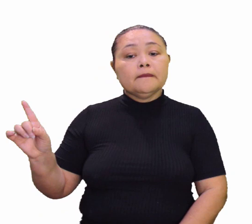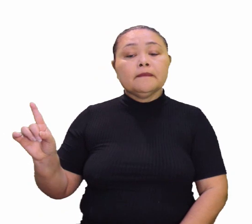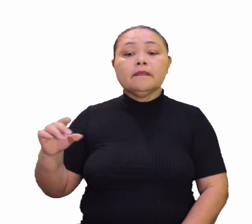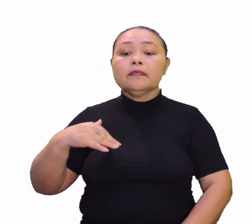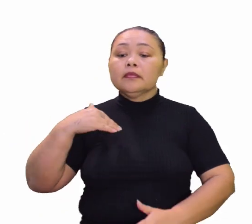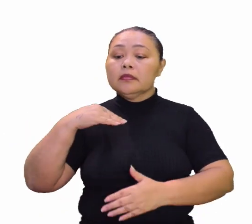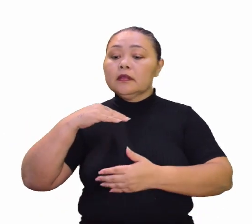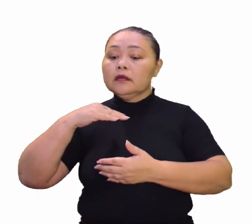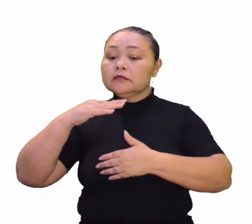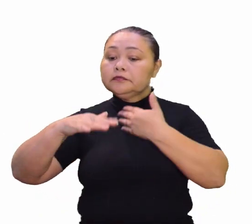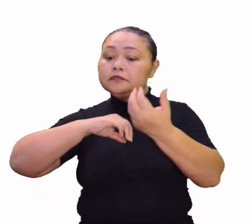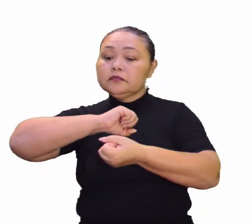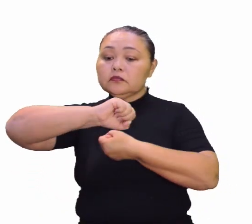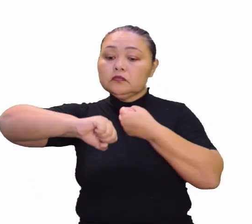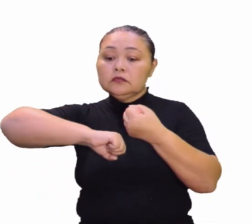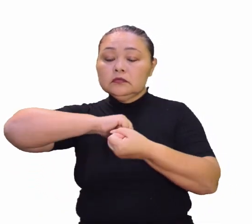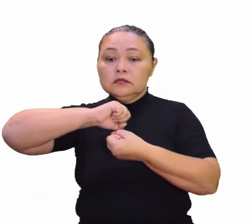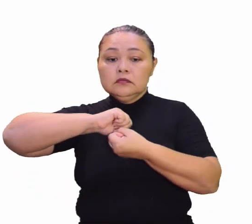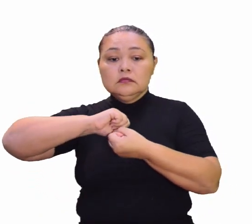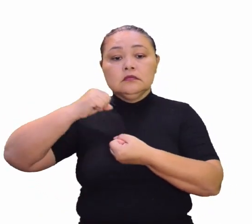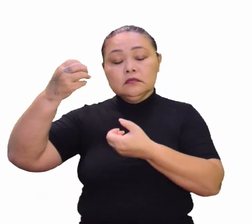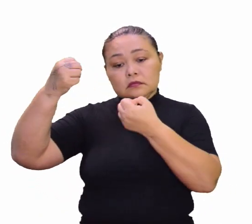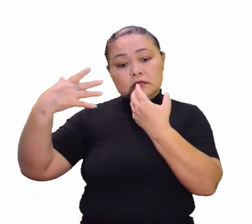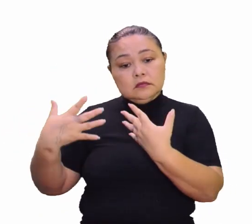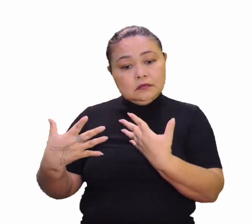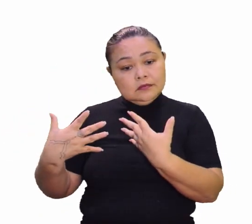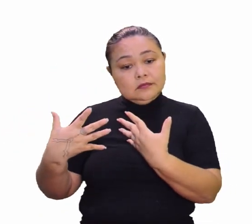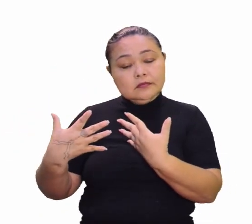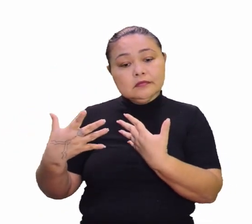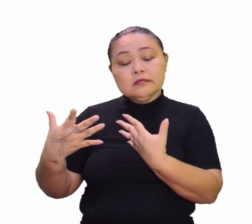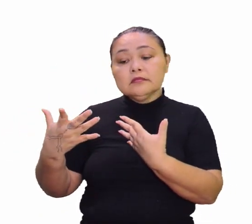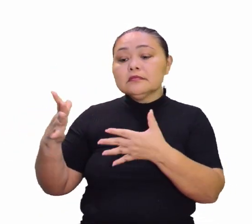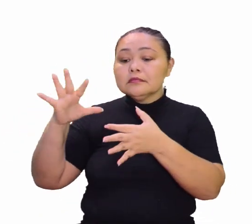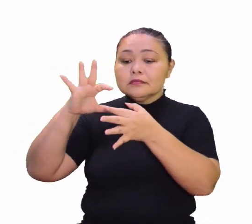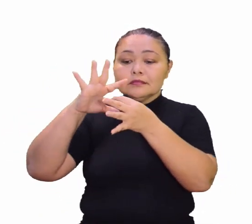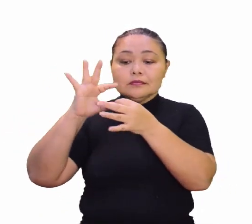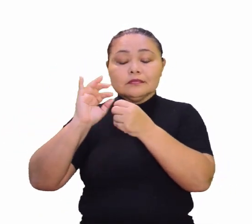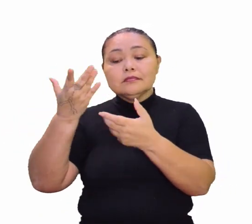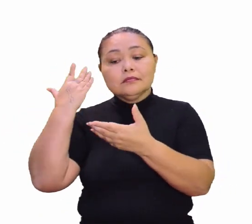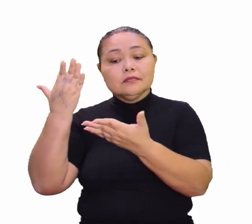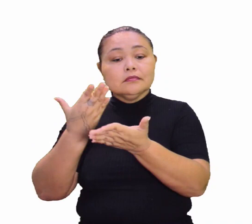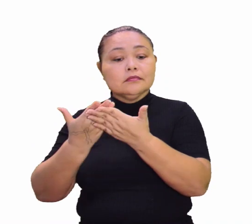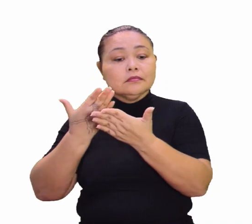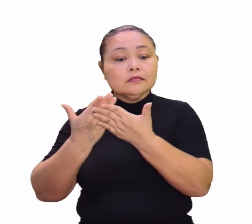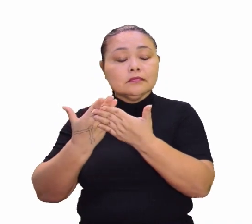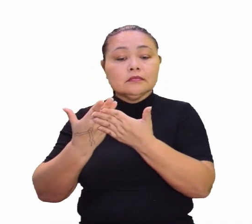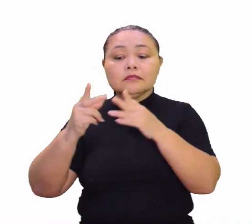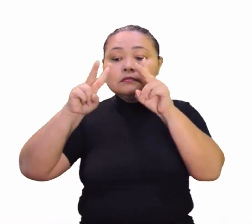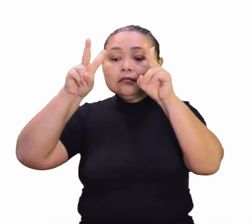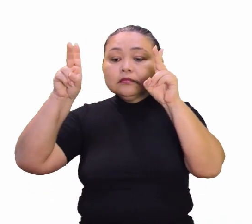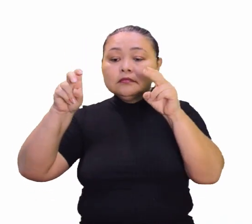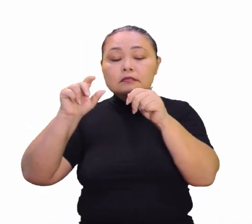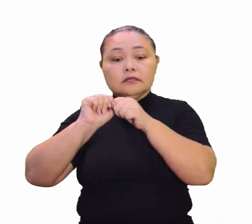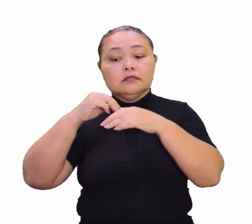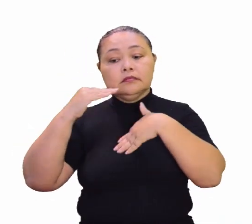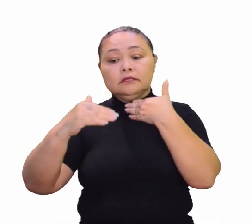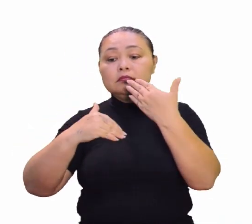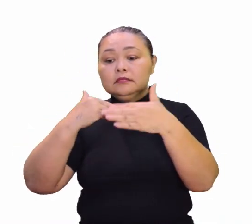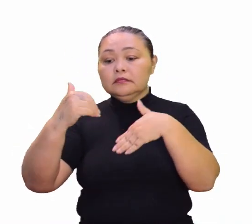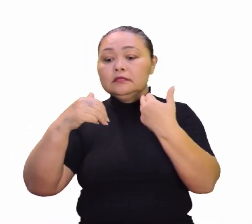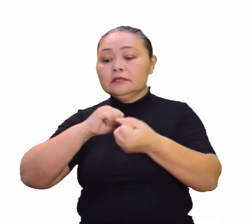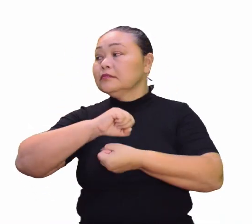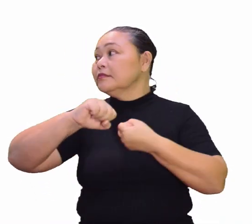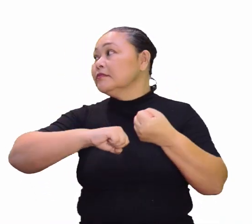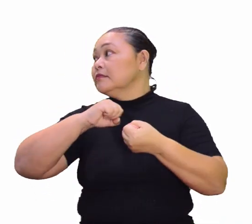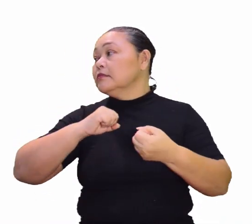Então, desenvolvimento sustentável. E você vai explicar novamente essa imagem que já falamos em aulas anteriores, porque essa temática é sobre desenvolvimento.